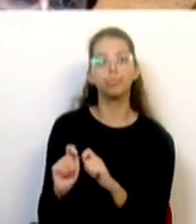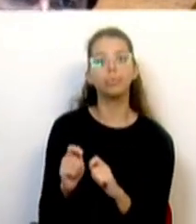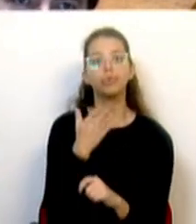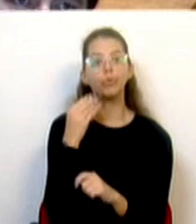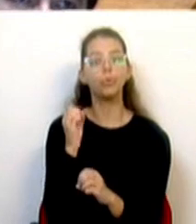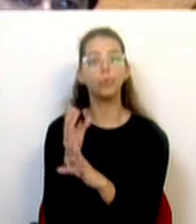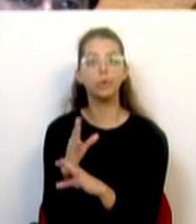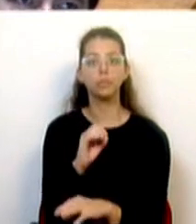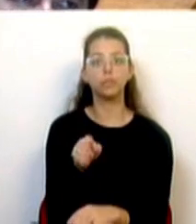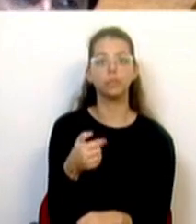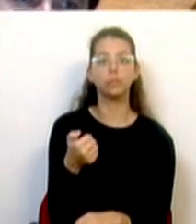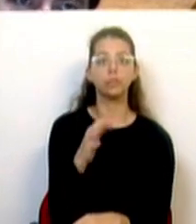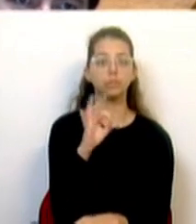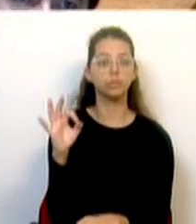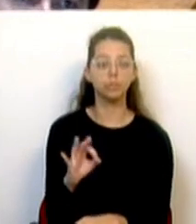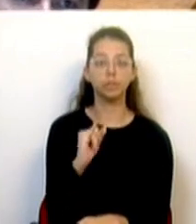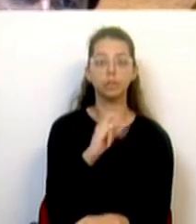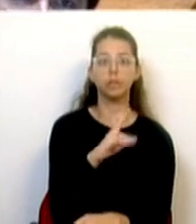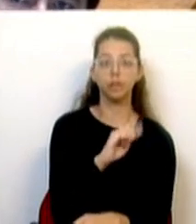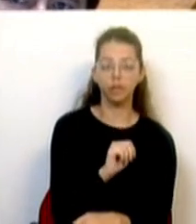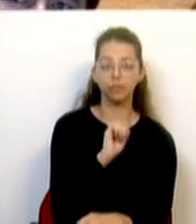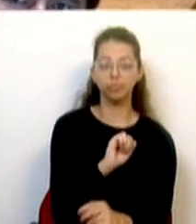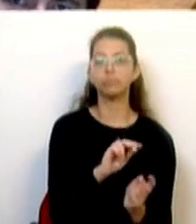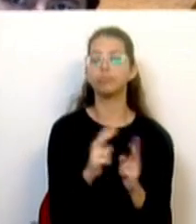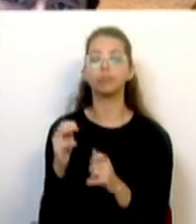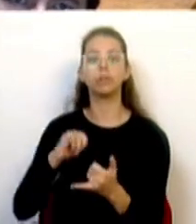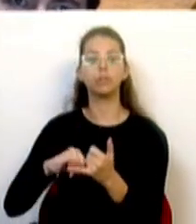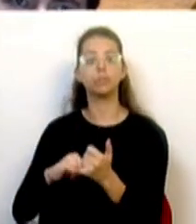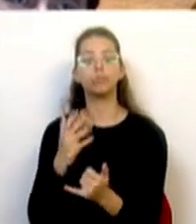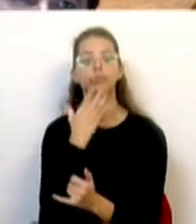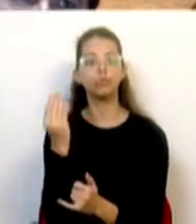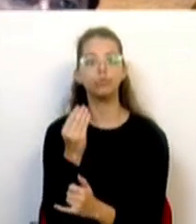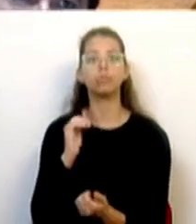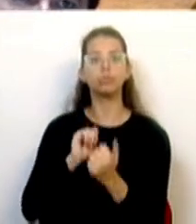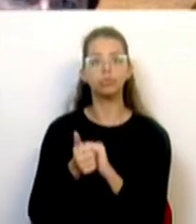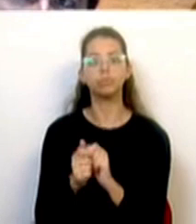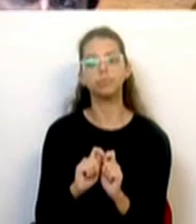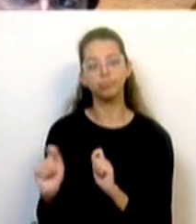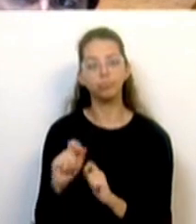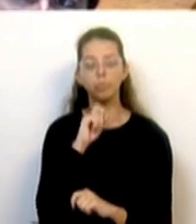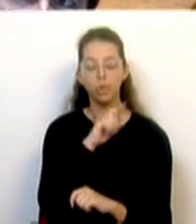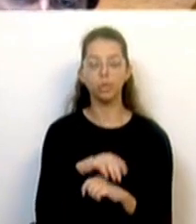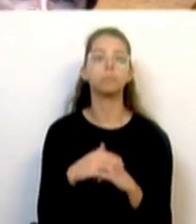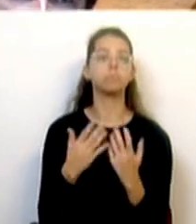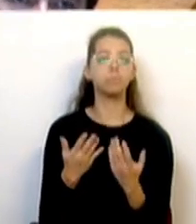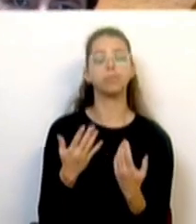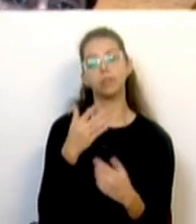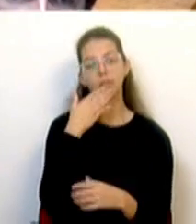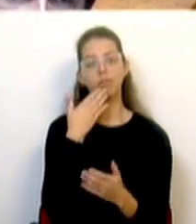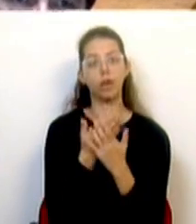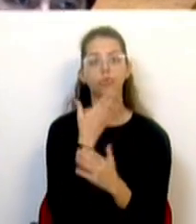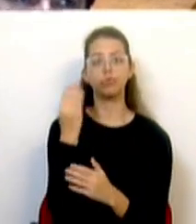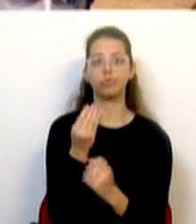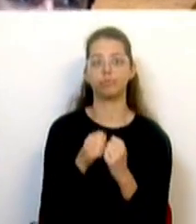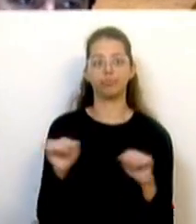consignação de 0,5% do IRS às associações juvenis e desportivas. Mais autonomia para os jovens, que se